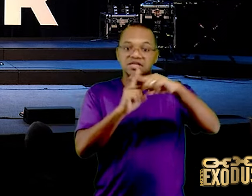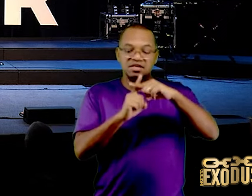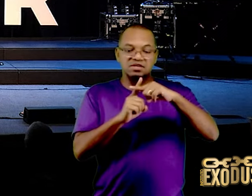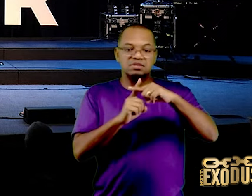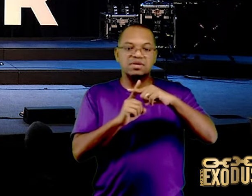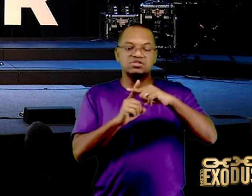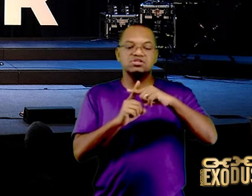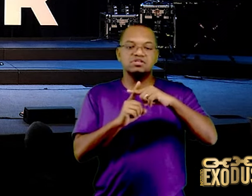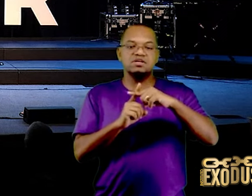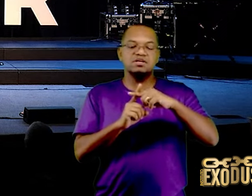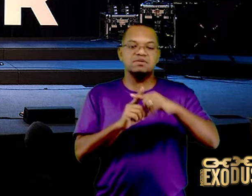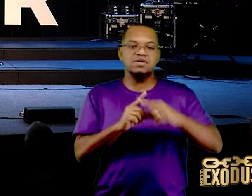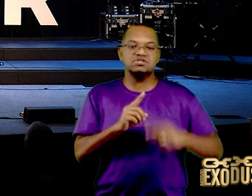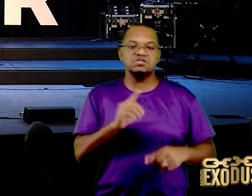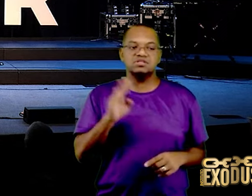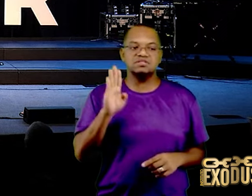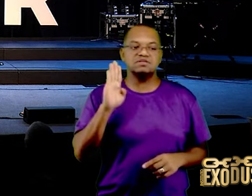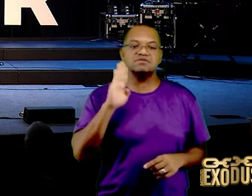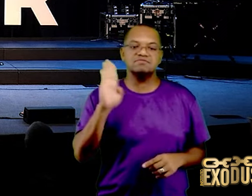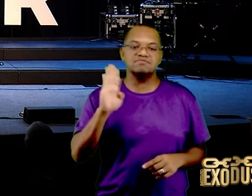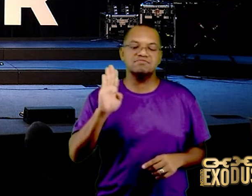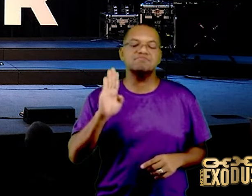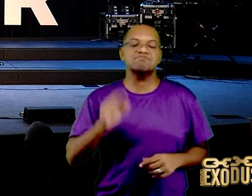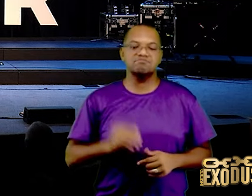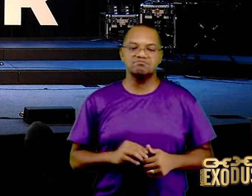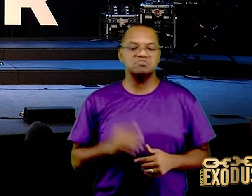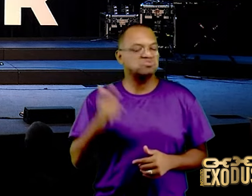eu fui lá, eu estive lá,